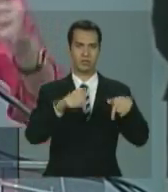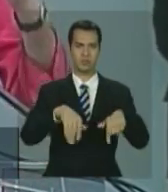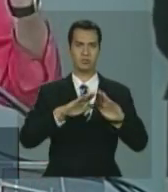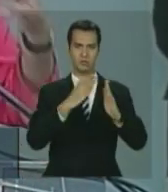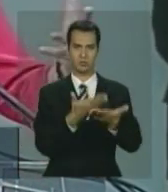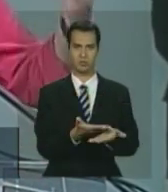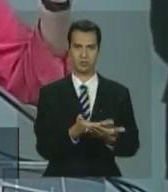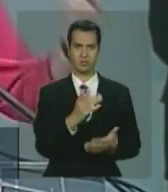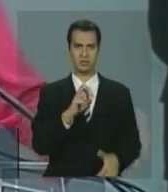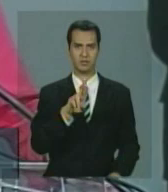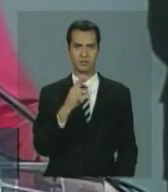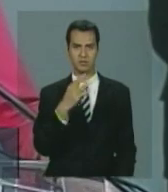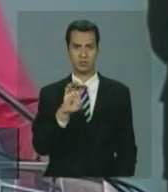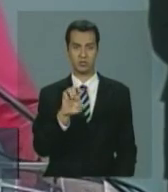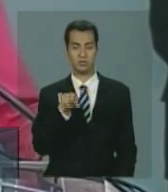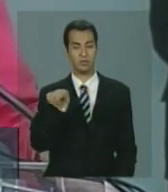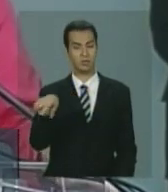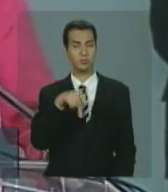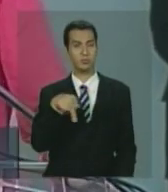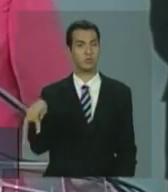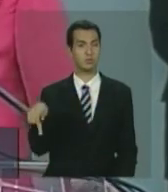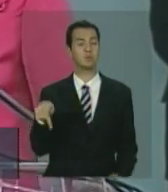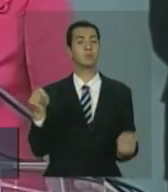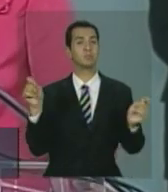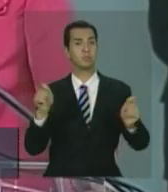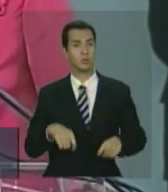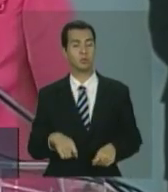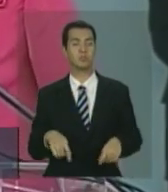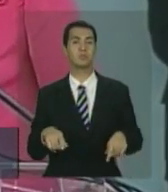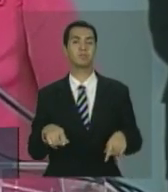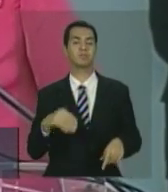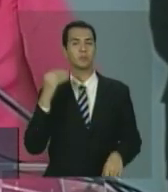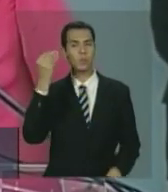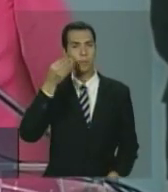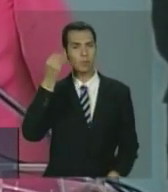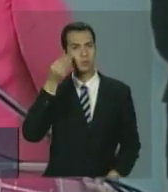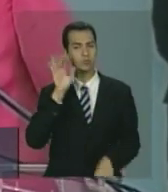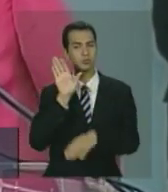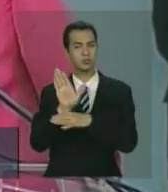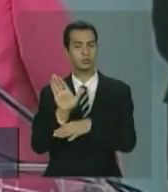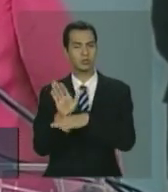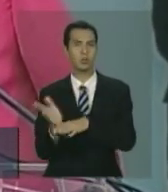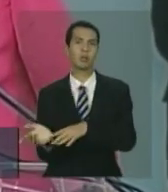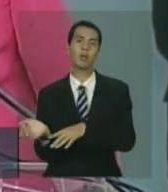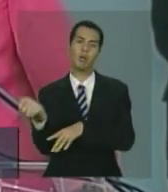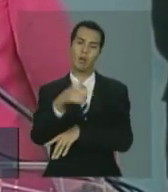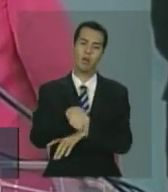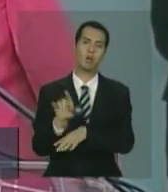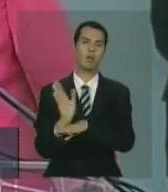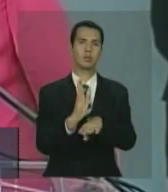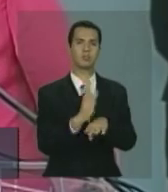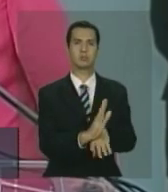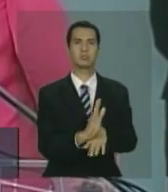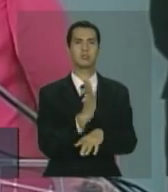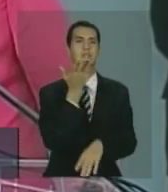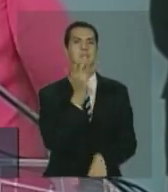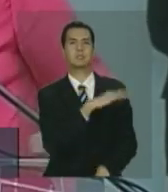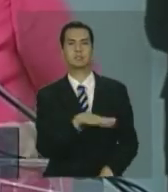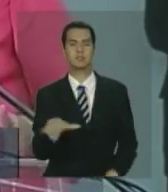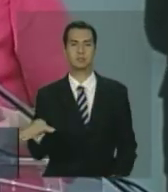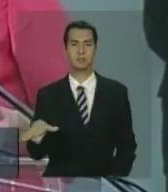tenham as oportunidades de transformar a vida dos nossos brasileirinhos e das nossas